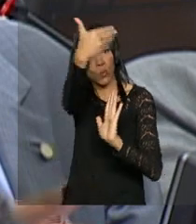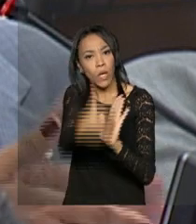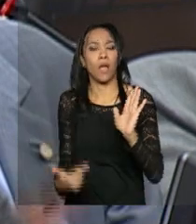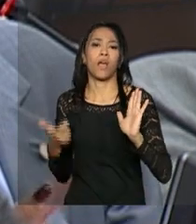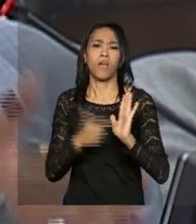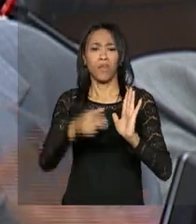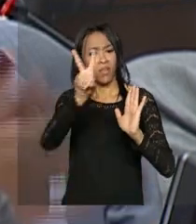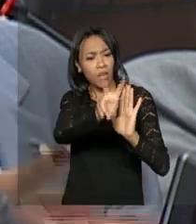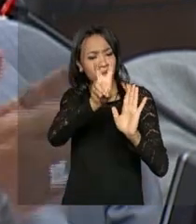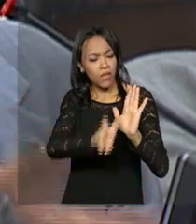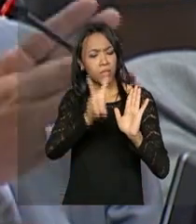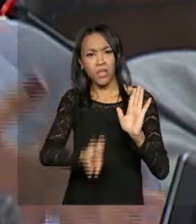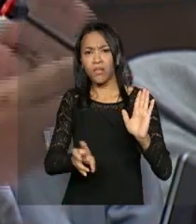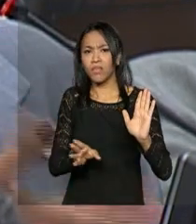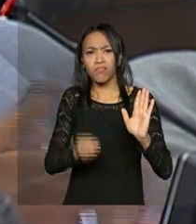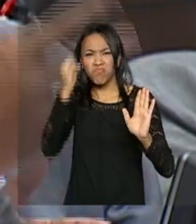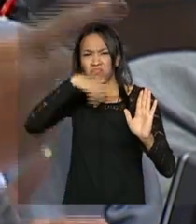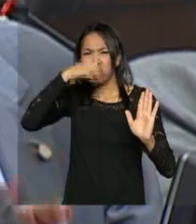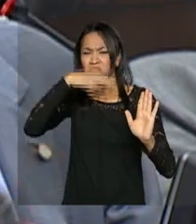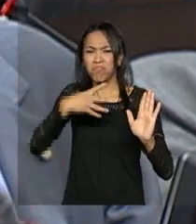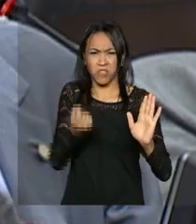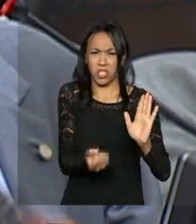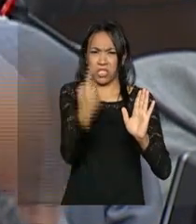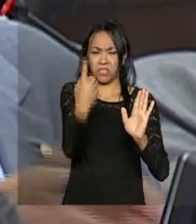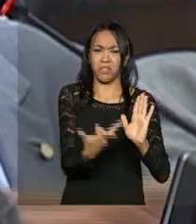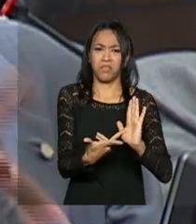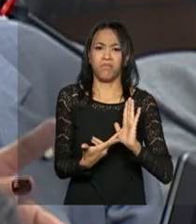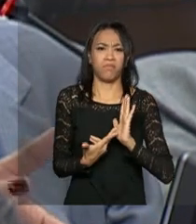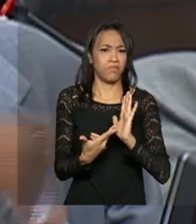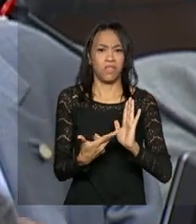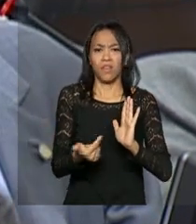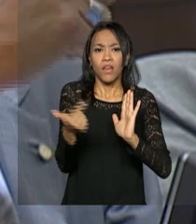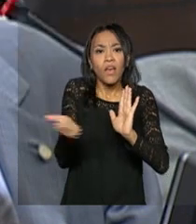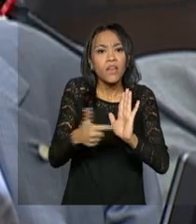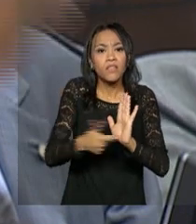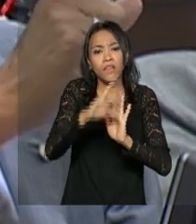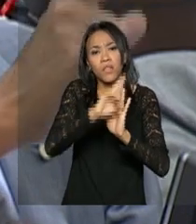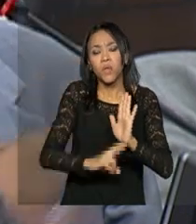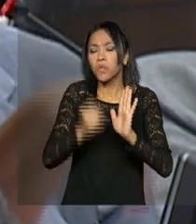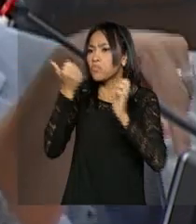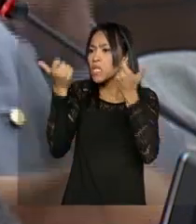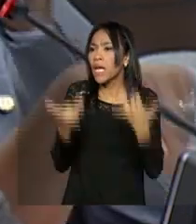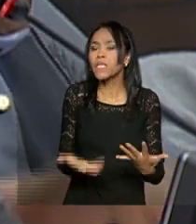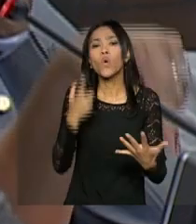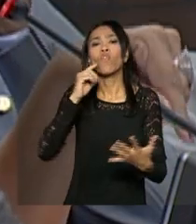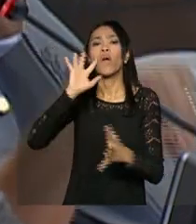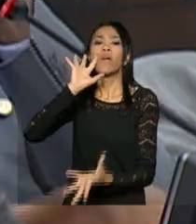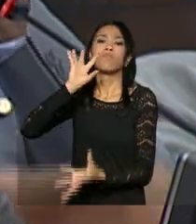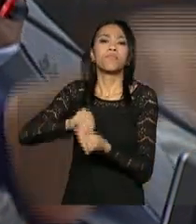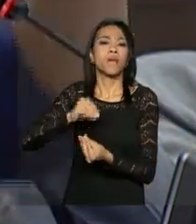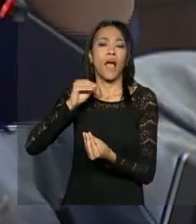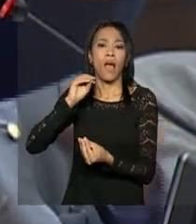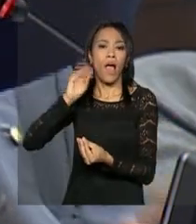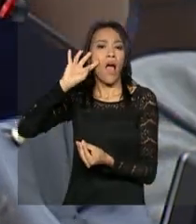soma de assuntos absolutamente estranhos na denúncia. Ele sequer explicita qual foi o parecer do deputado Eduardo